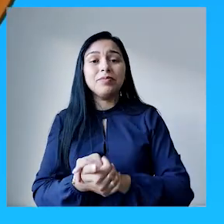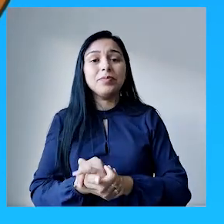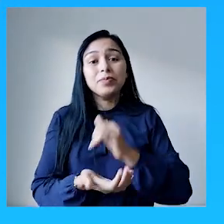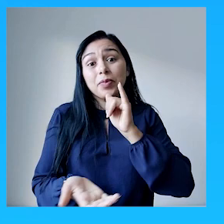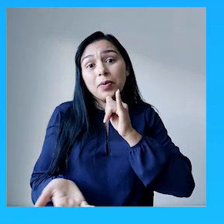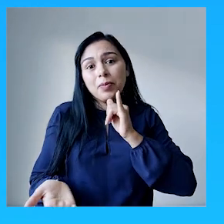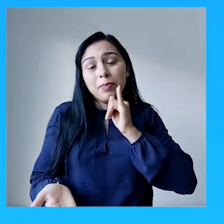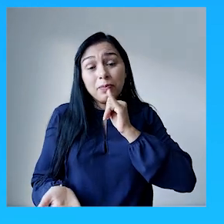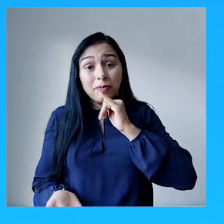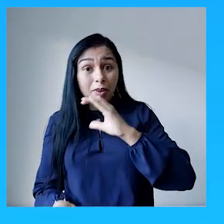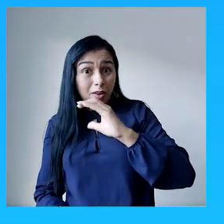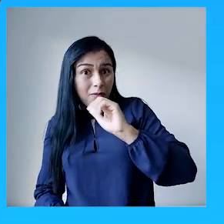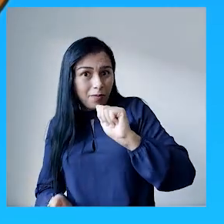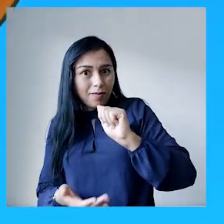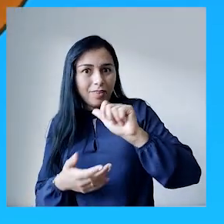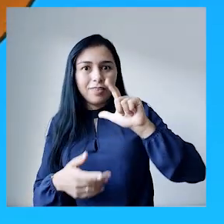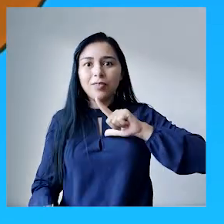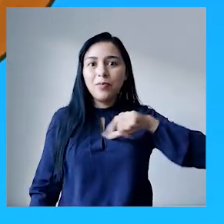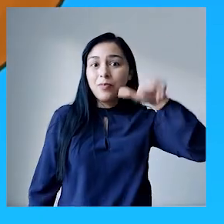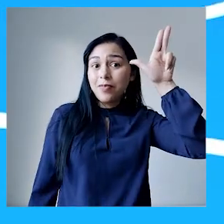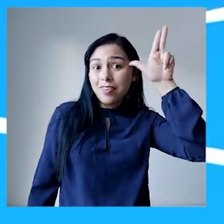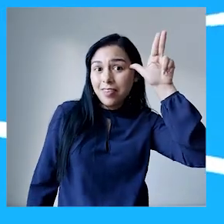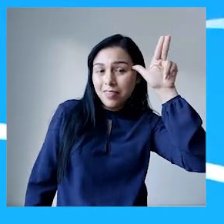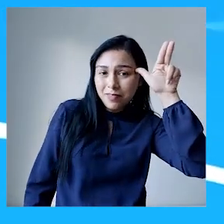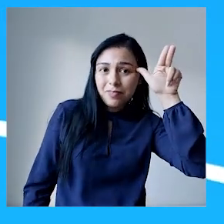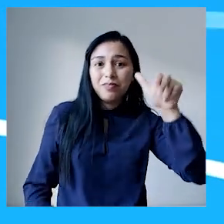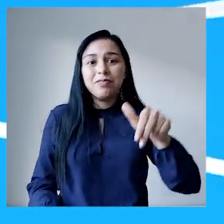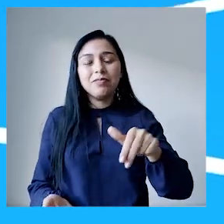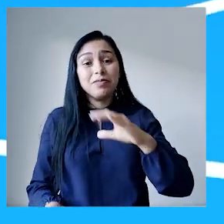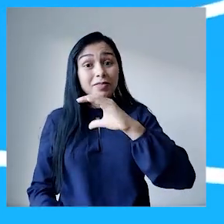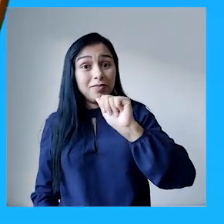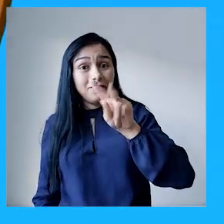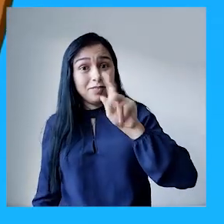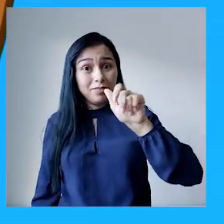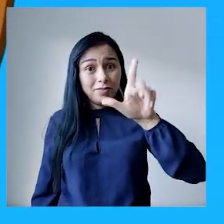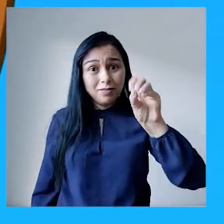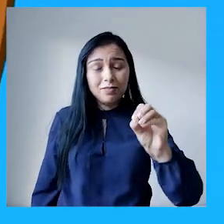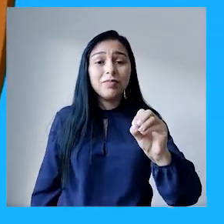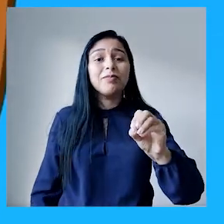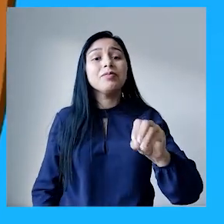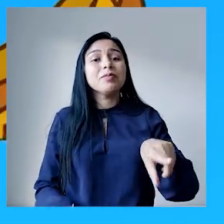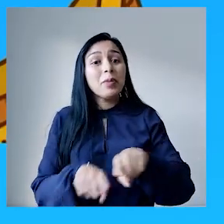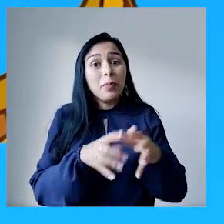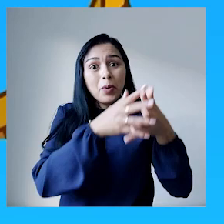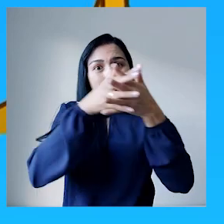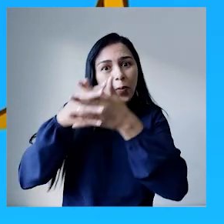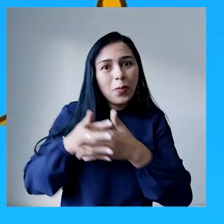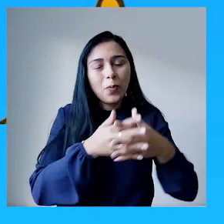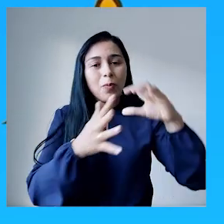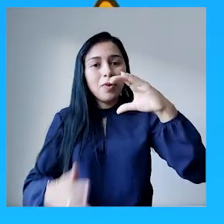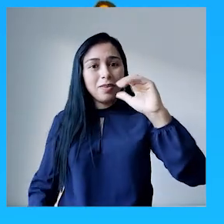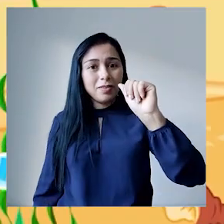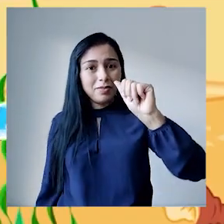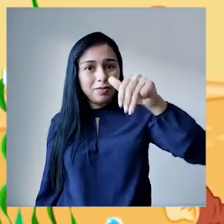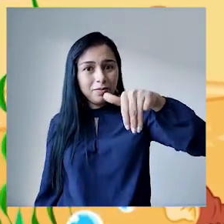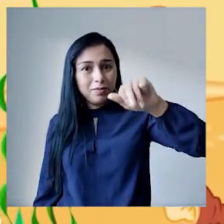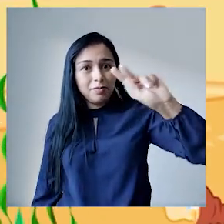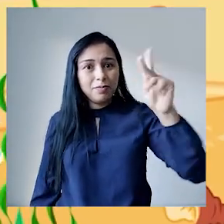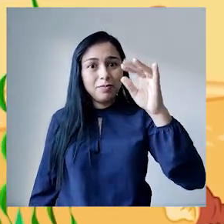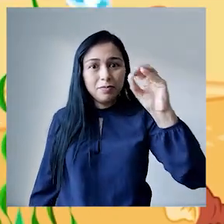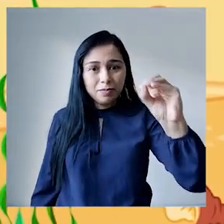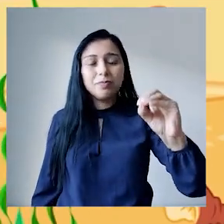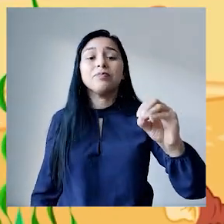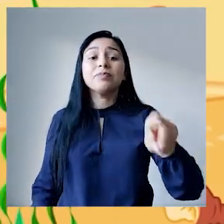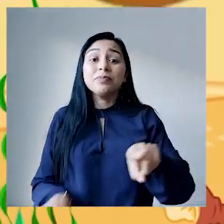cavalo, nós temos o caminhão. Com C, além de cenoura, nós temos também